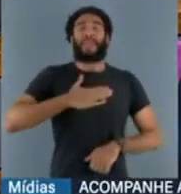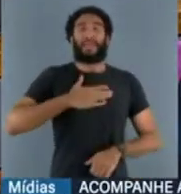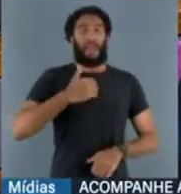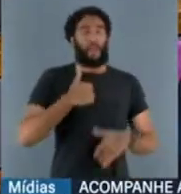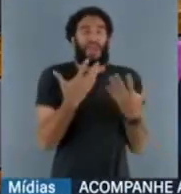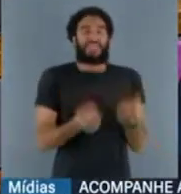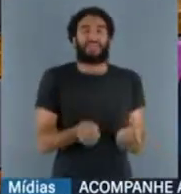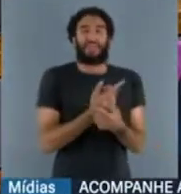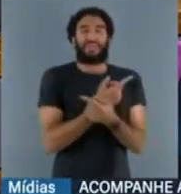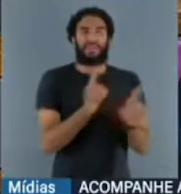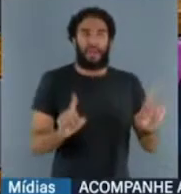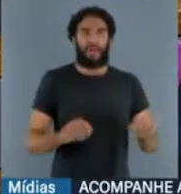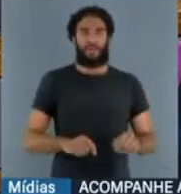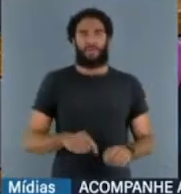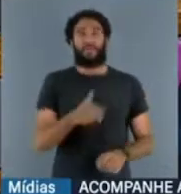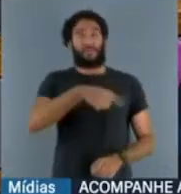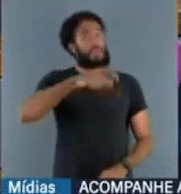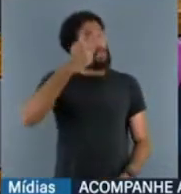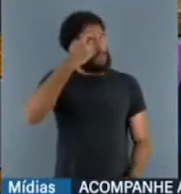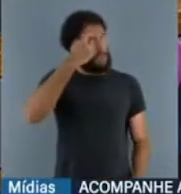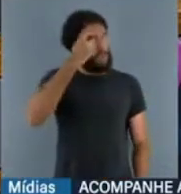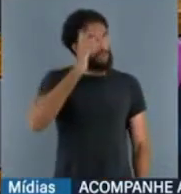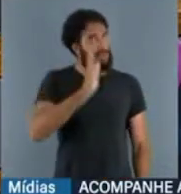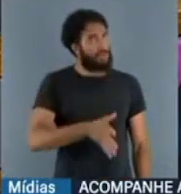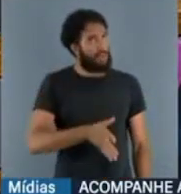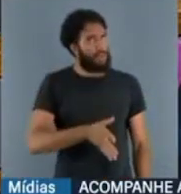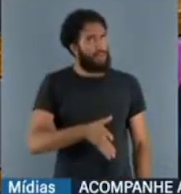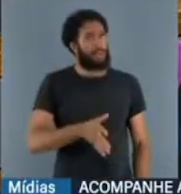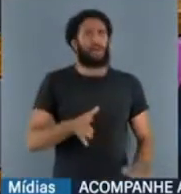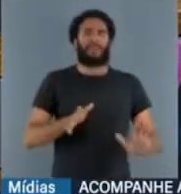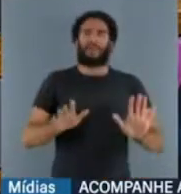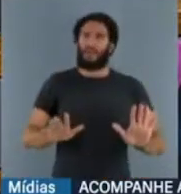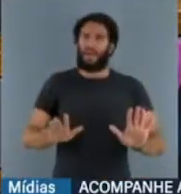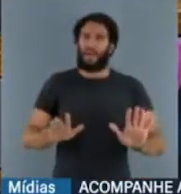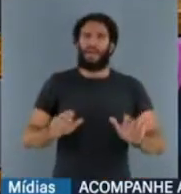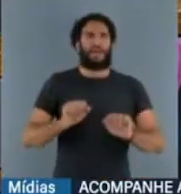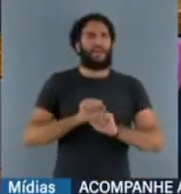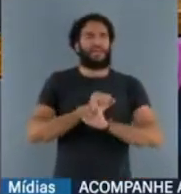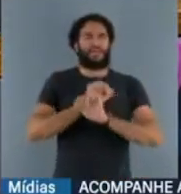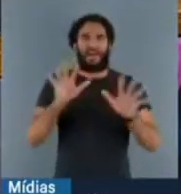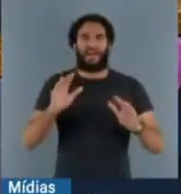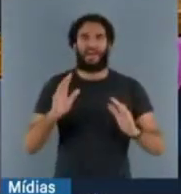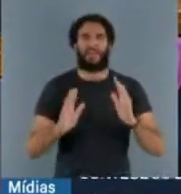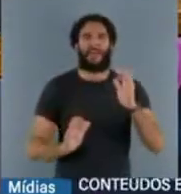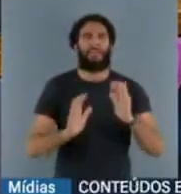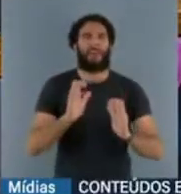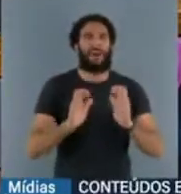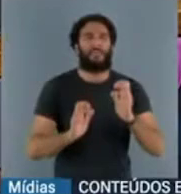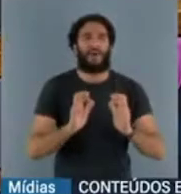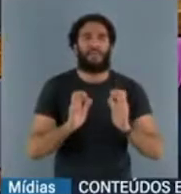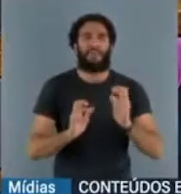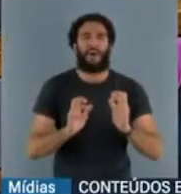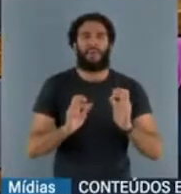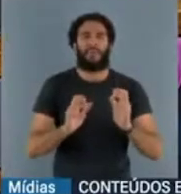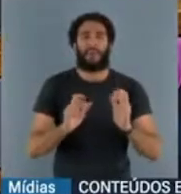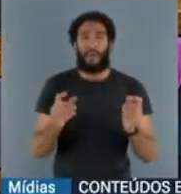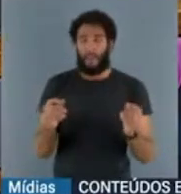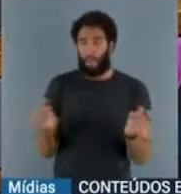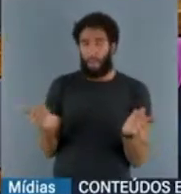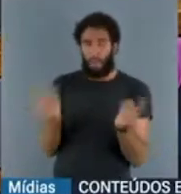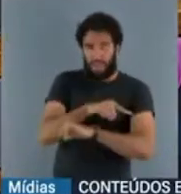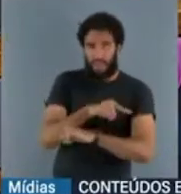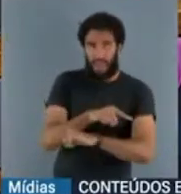não. Já vou deixar o senhor ciente. Ou seja, já estava claro um confronto sob o comando dele com a Força Nacional.